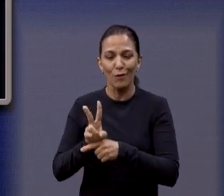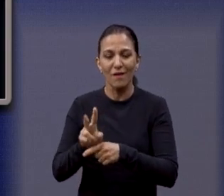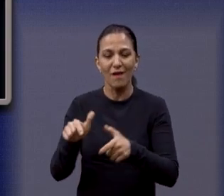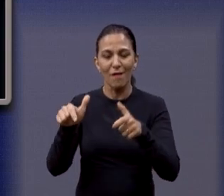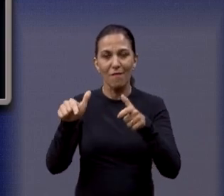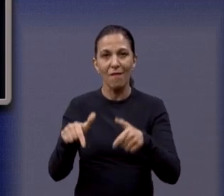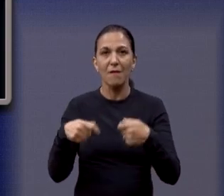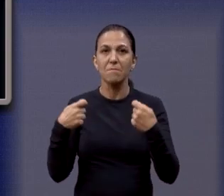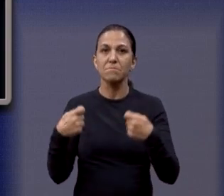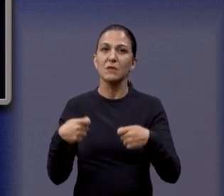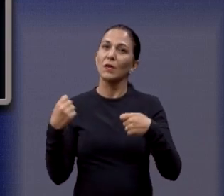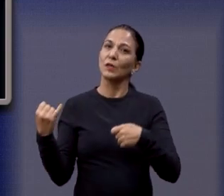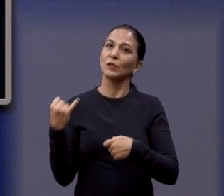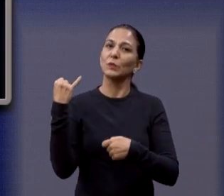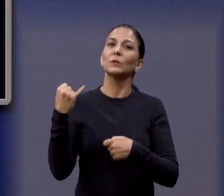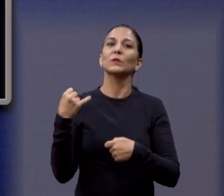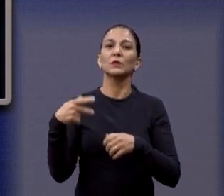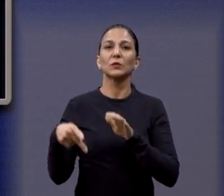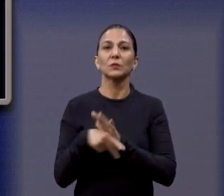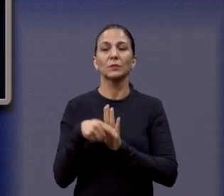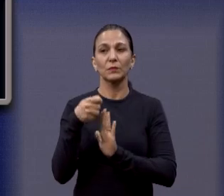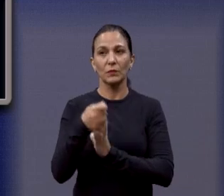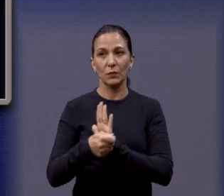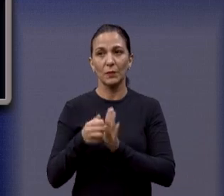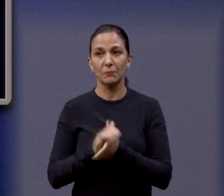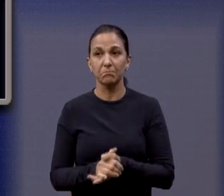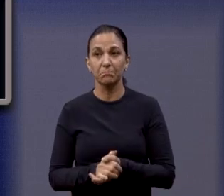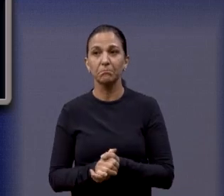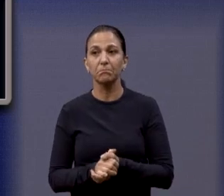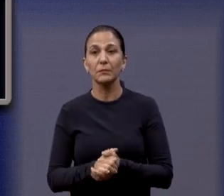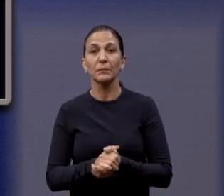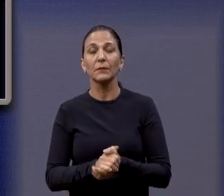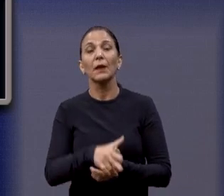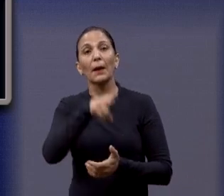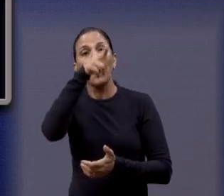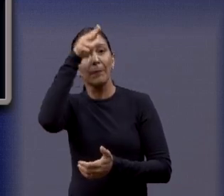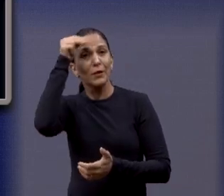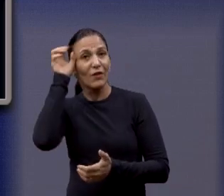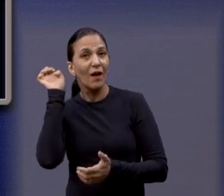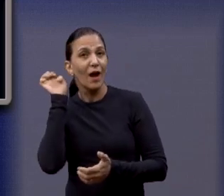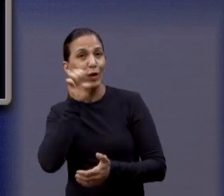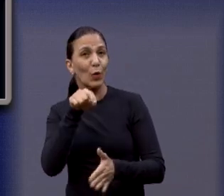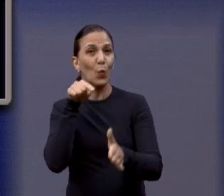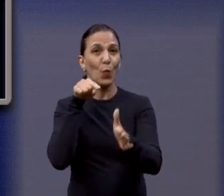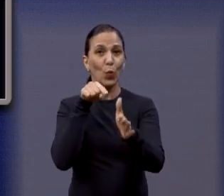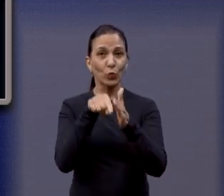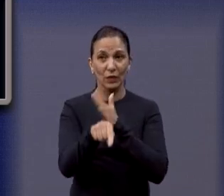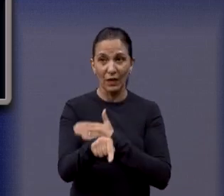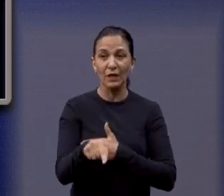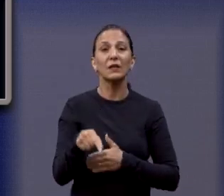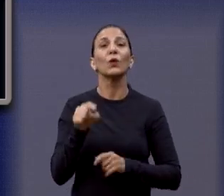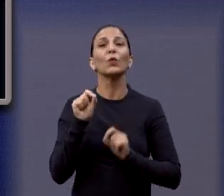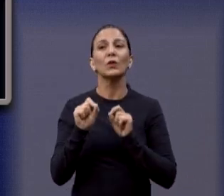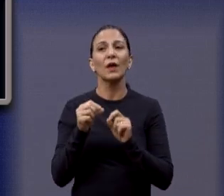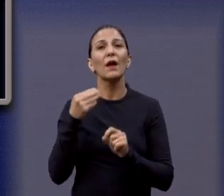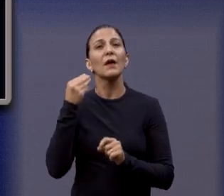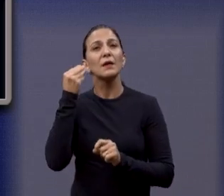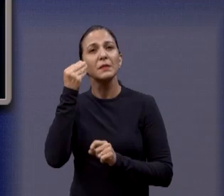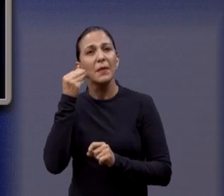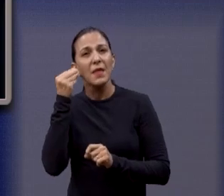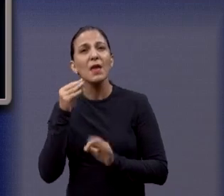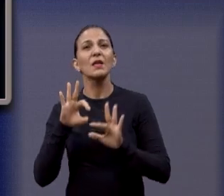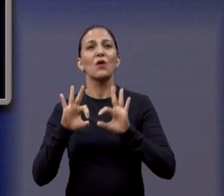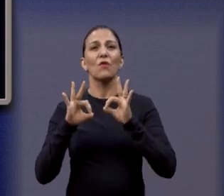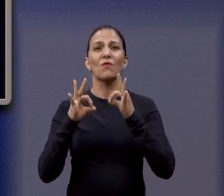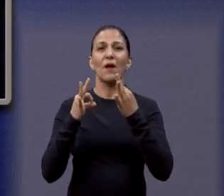parque que é um dos mais importantes da nossa cidade. A pergunta que eu faço para o prefeito agora é se é parte da experiência da família,